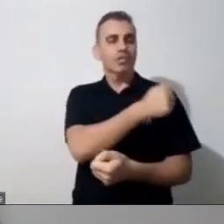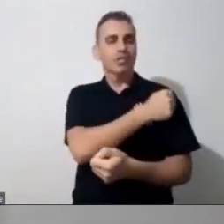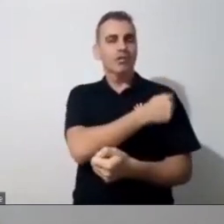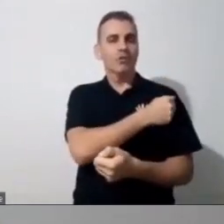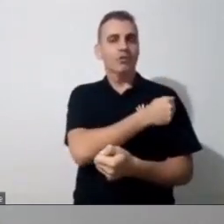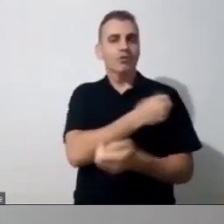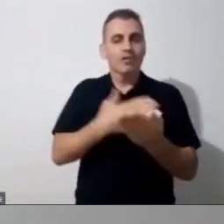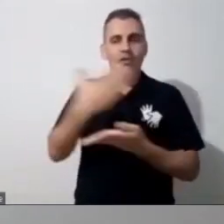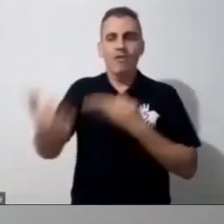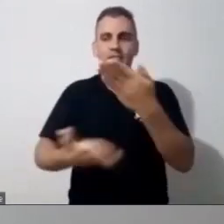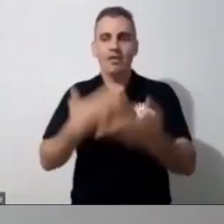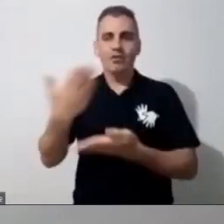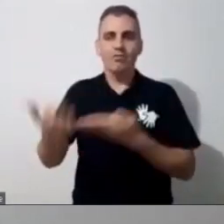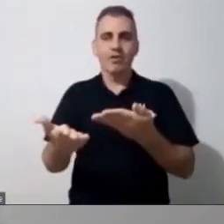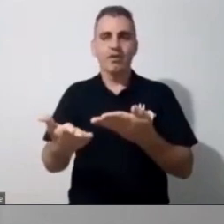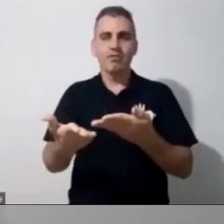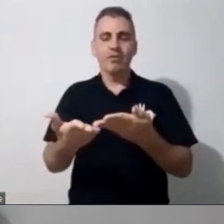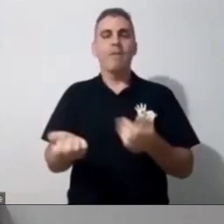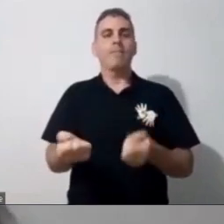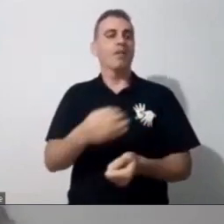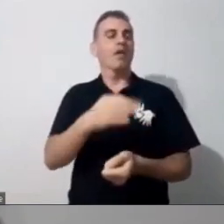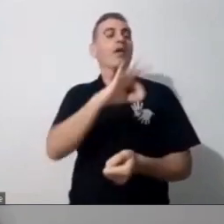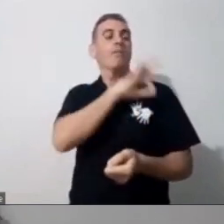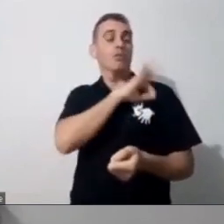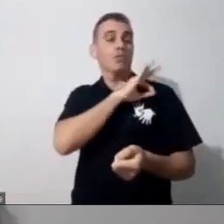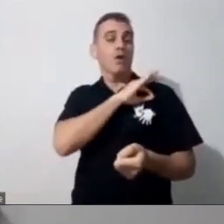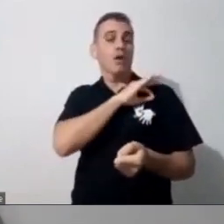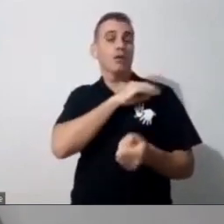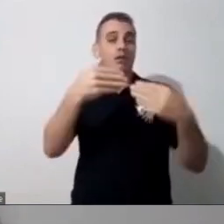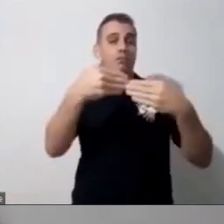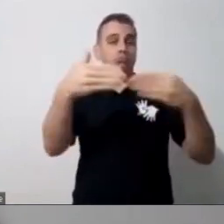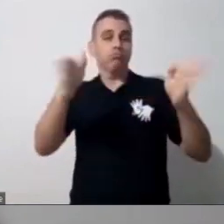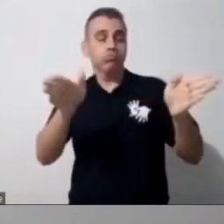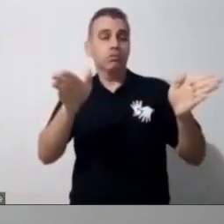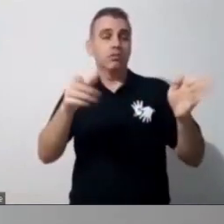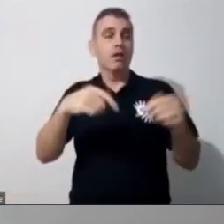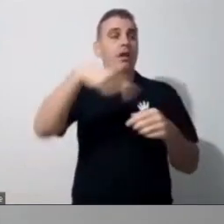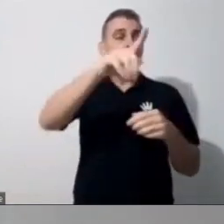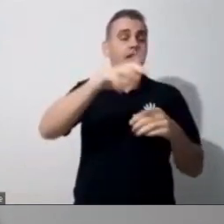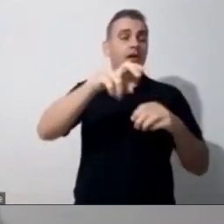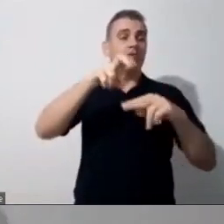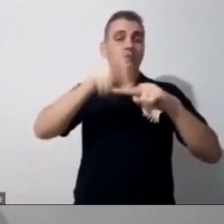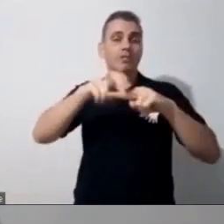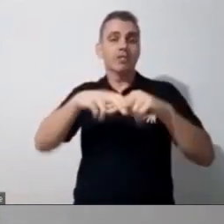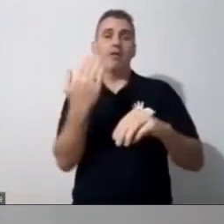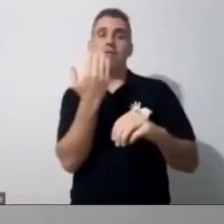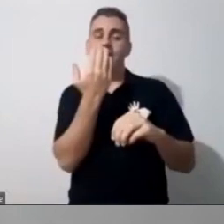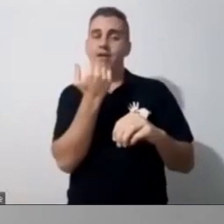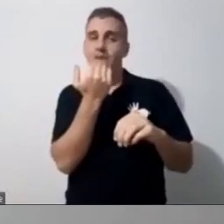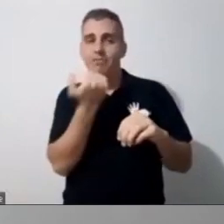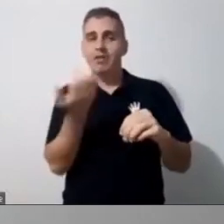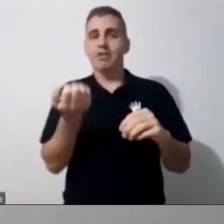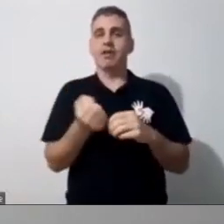pelo guarda da escola, é lá no refeitório, quando ele vai se alimentar, a gente tem que estar se